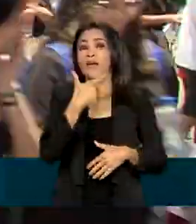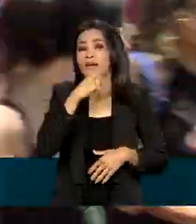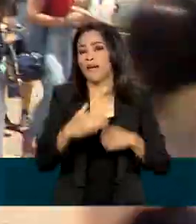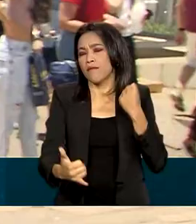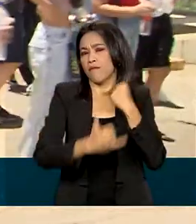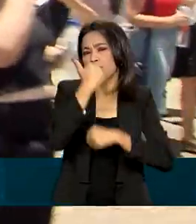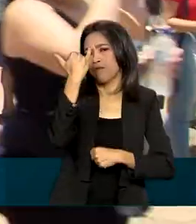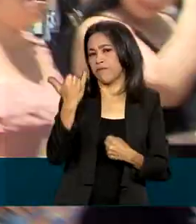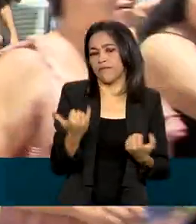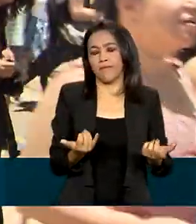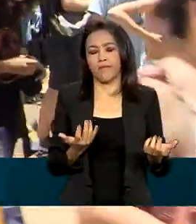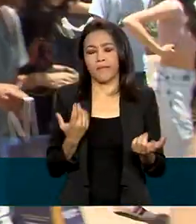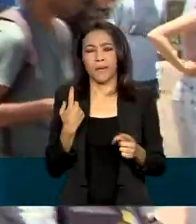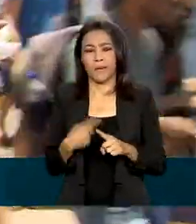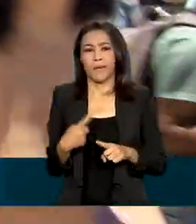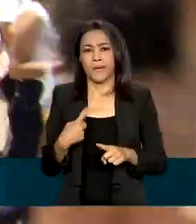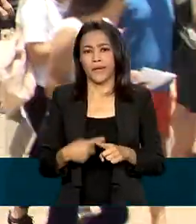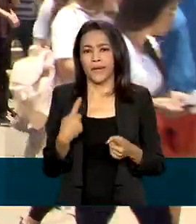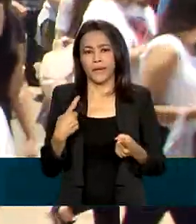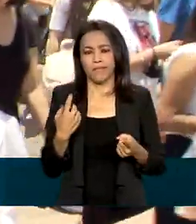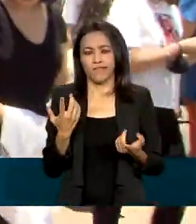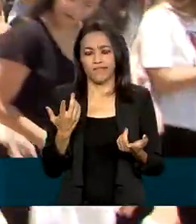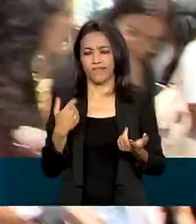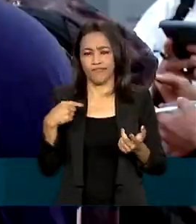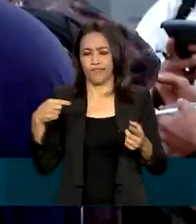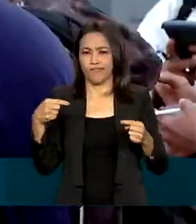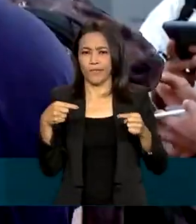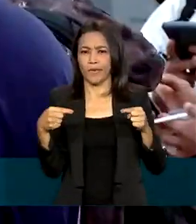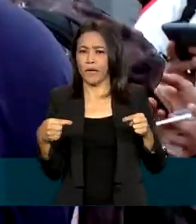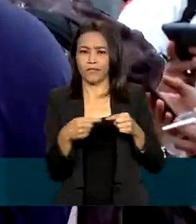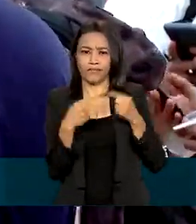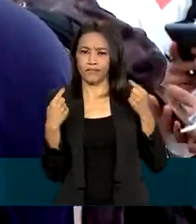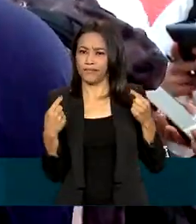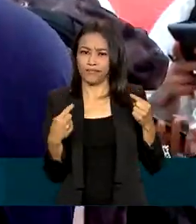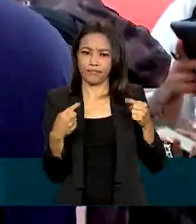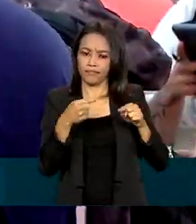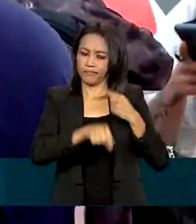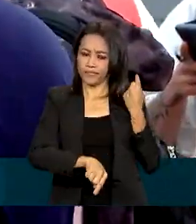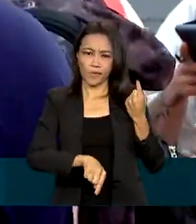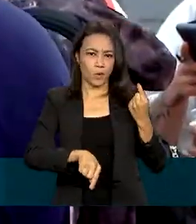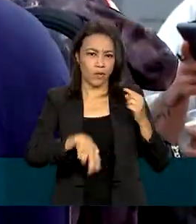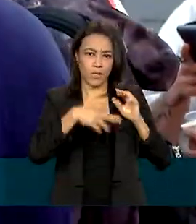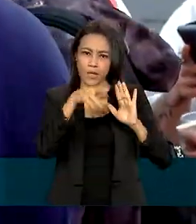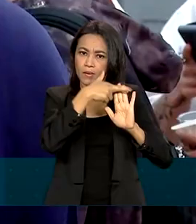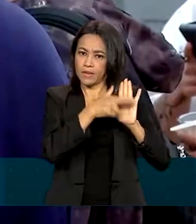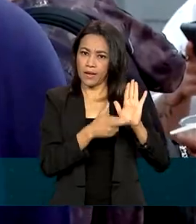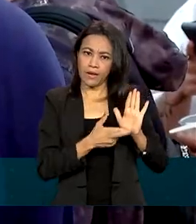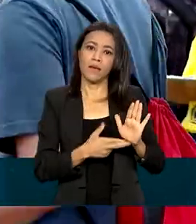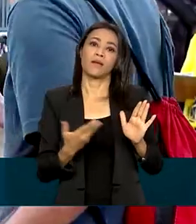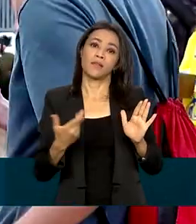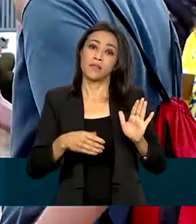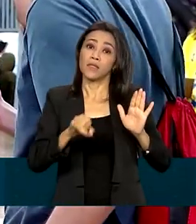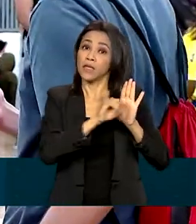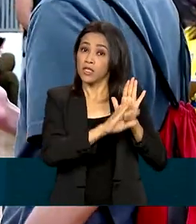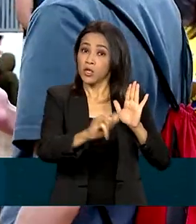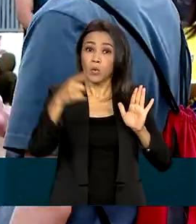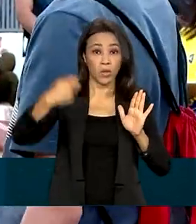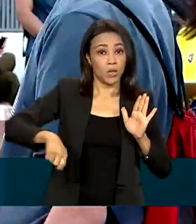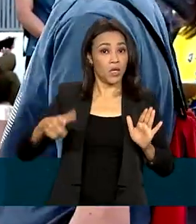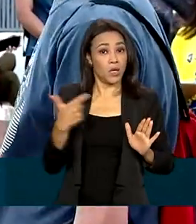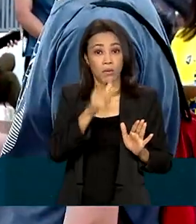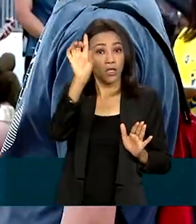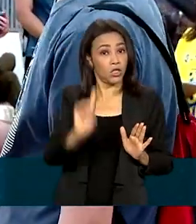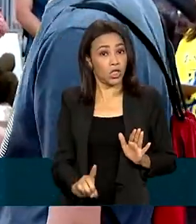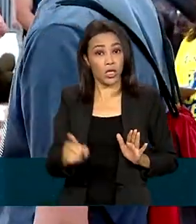por motivos que não se enquadram no edital, não tem direito à reaplicação. As provas serão reaplicadas nos dias 10